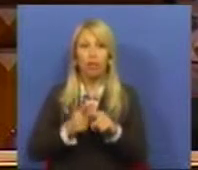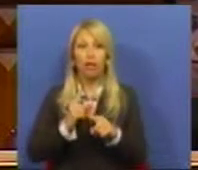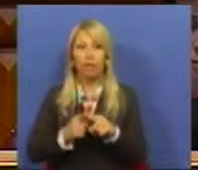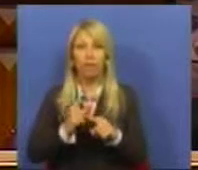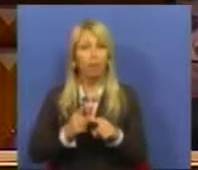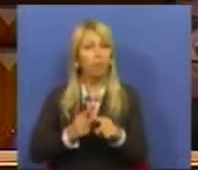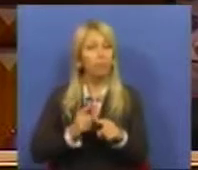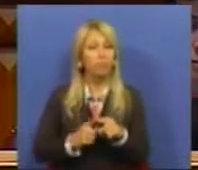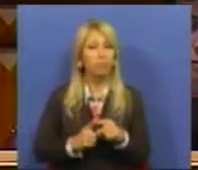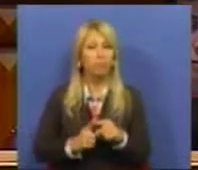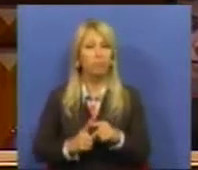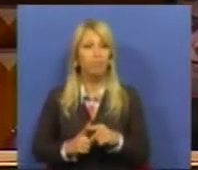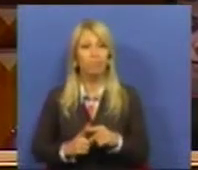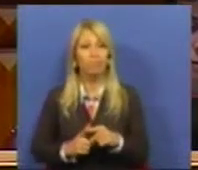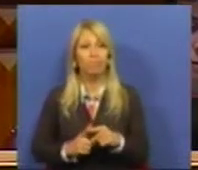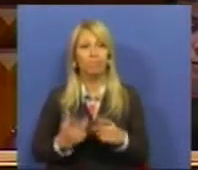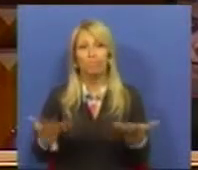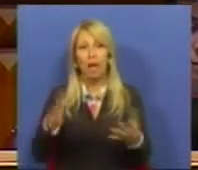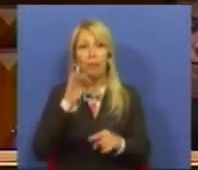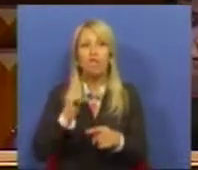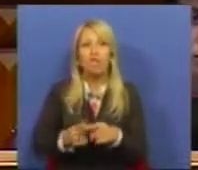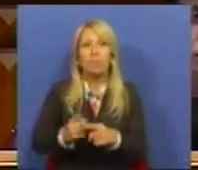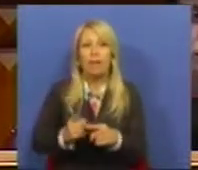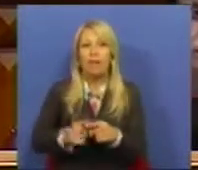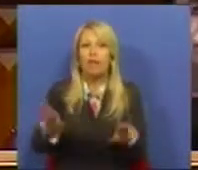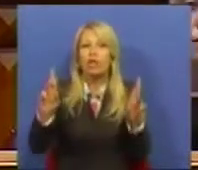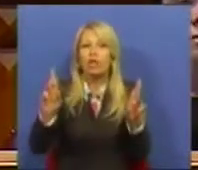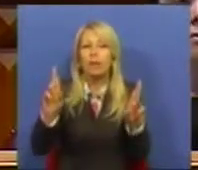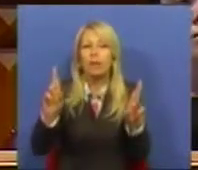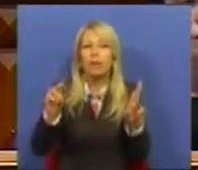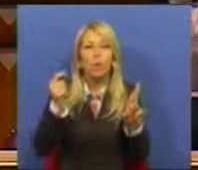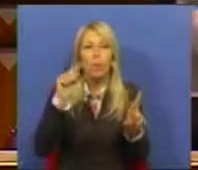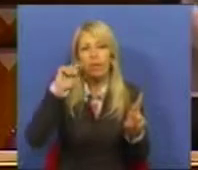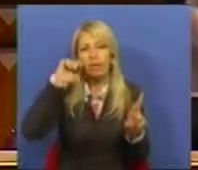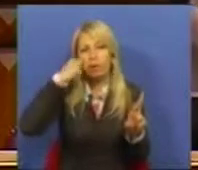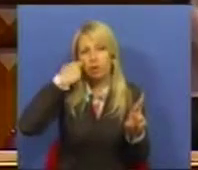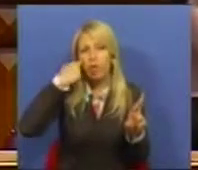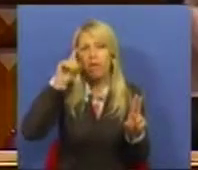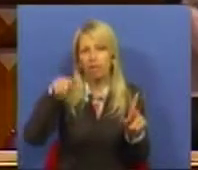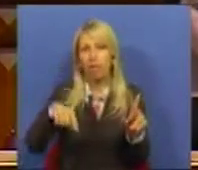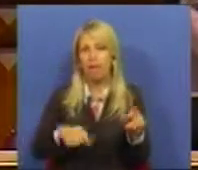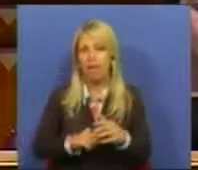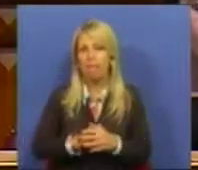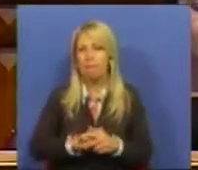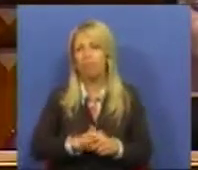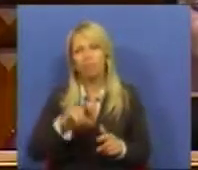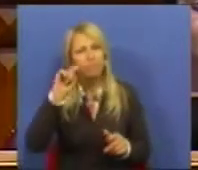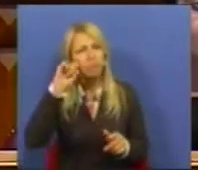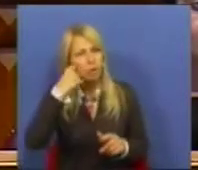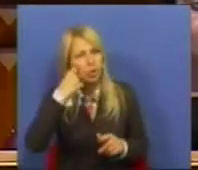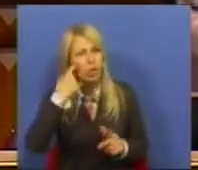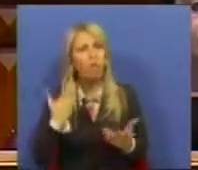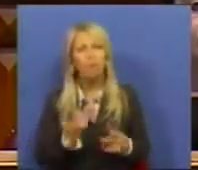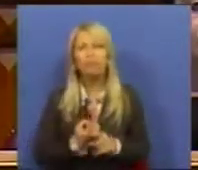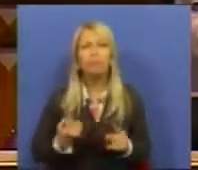Se bem que uma expectativa um pouco desconfiada também. E desconfiada porque